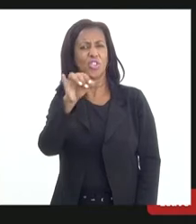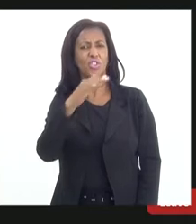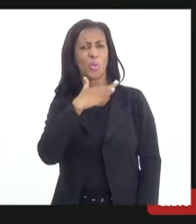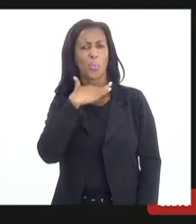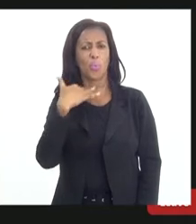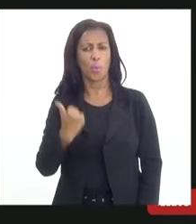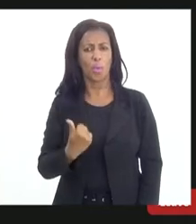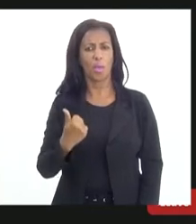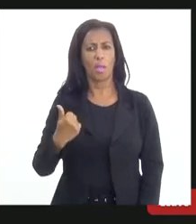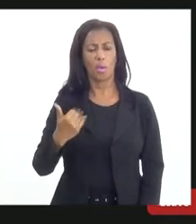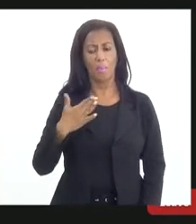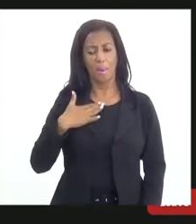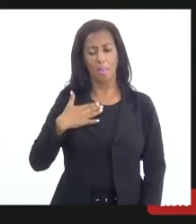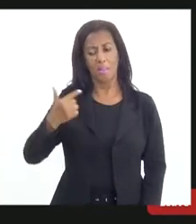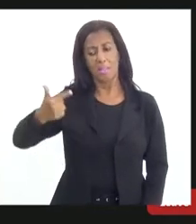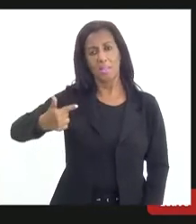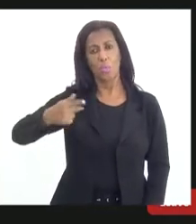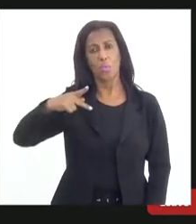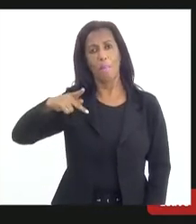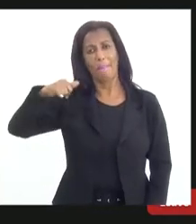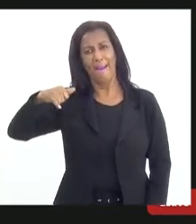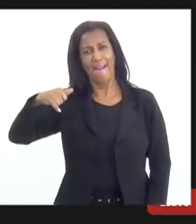um segundo pai, eu dizia para ele,